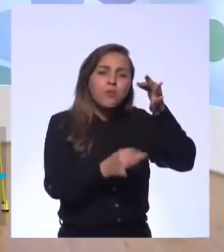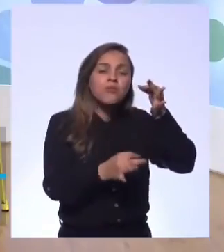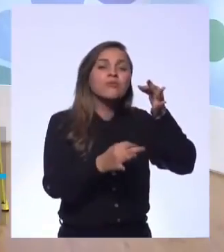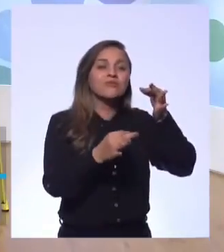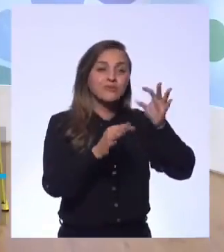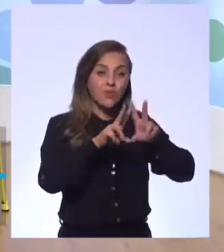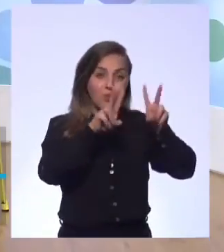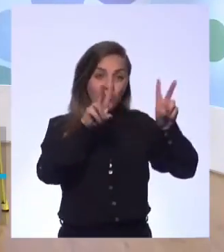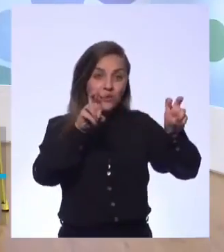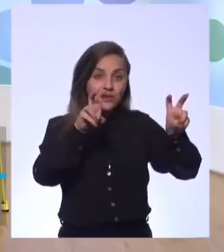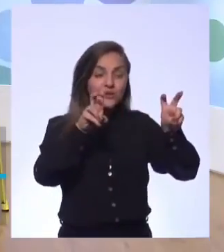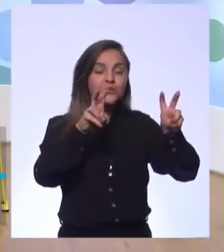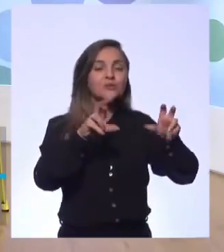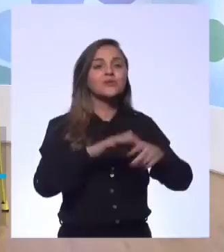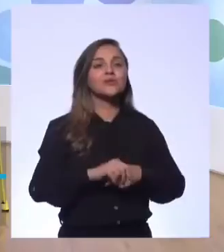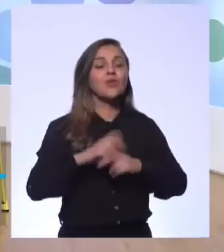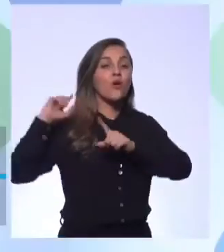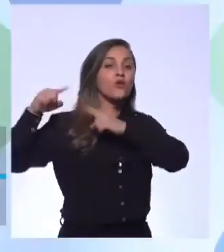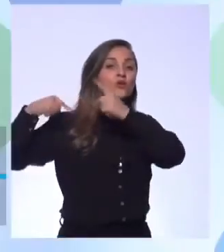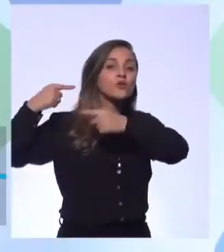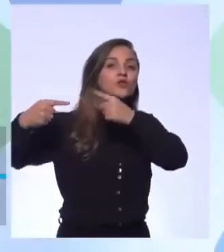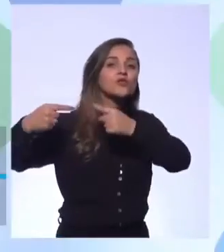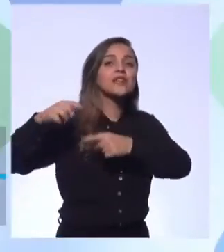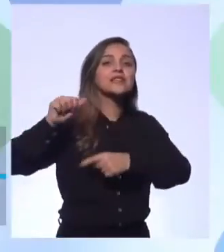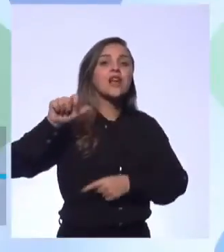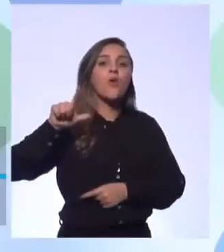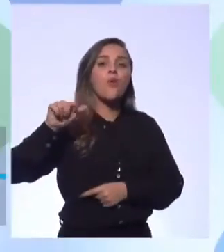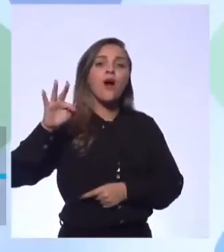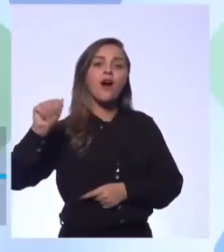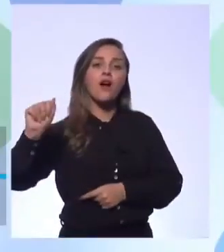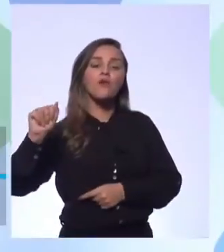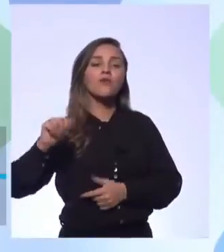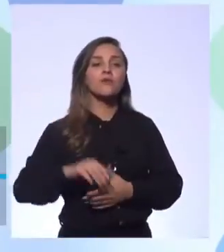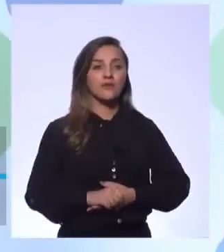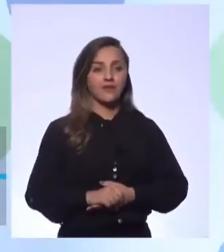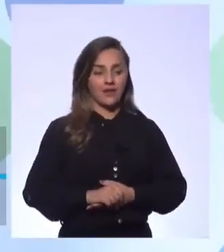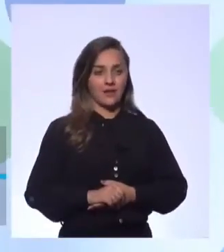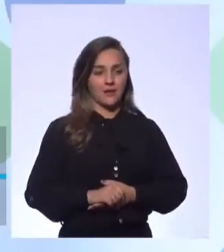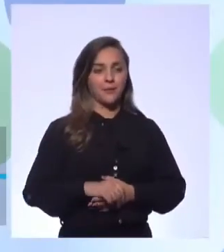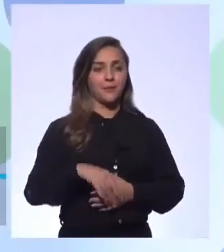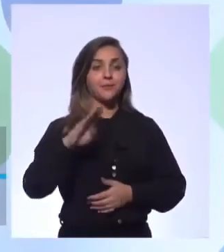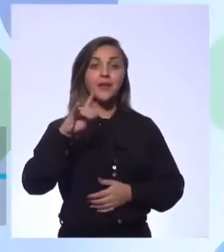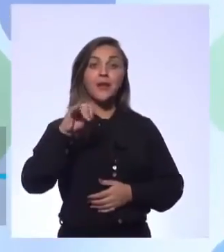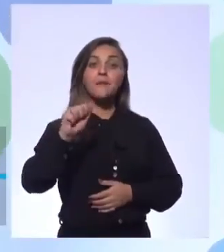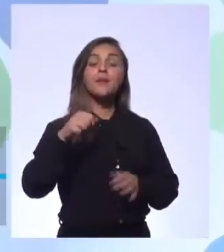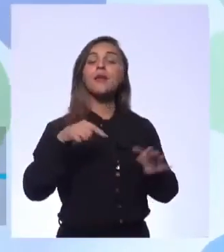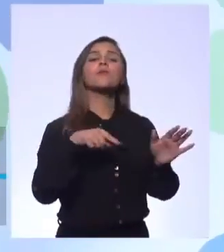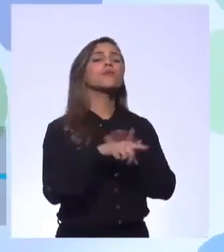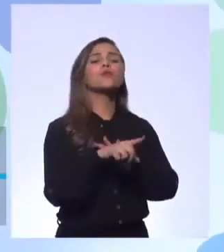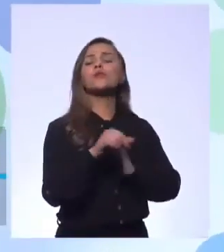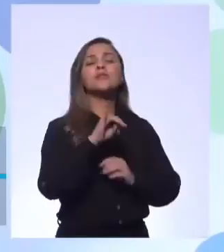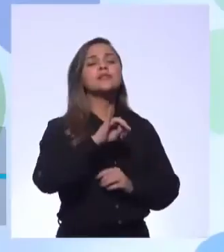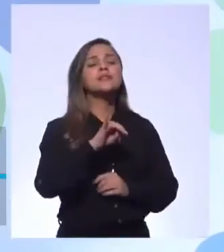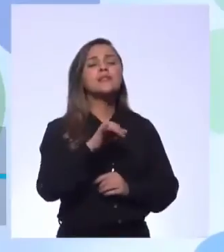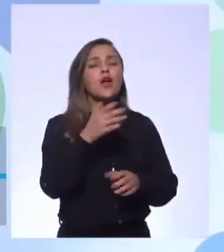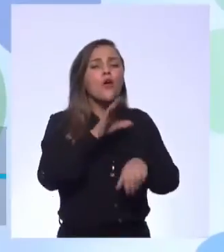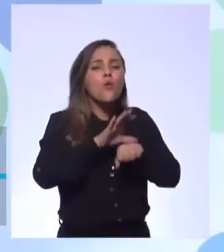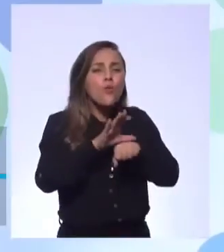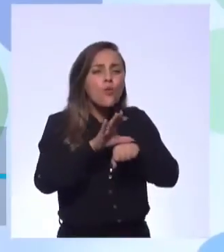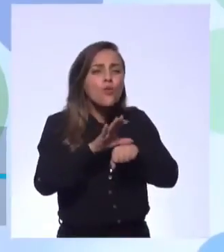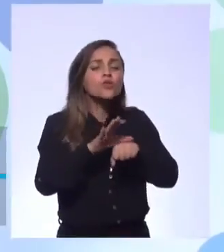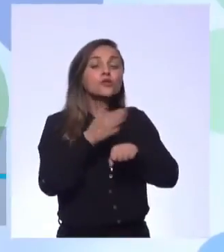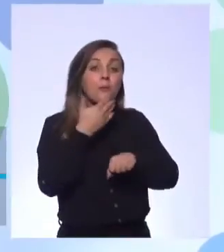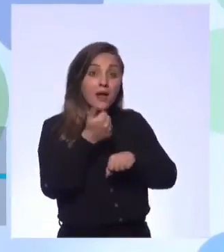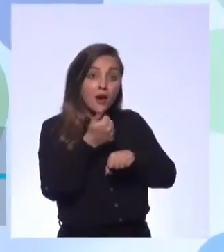desse choque geracional. A Dessa pergunta, ela pergunta se fazer cursinhos melhora a capacidade de emprego. Acho que ela fala de trabalho, né? É, aí